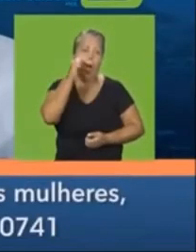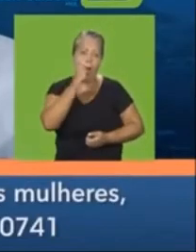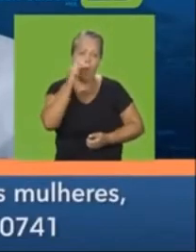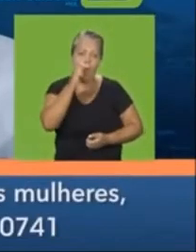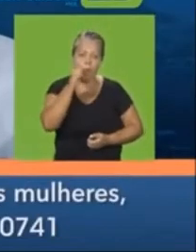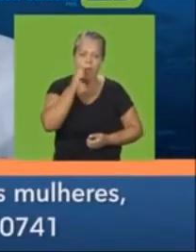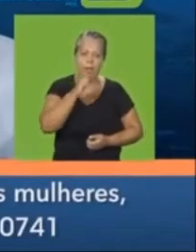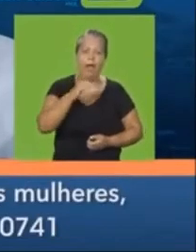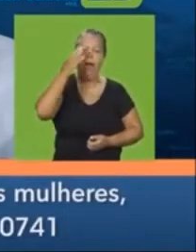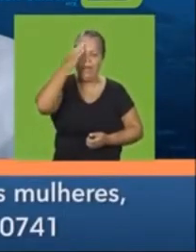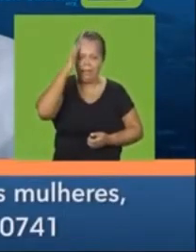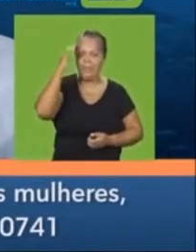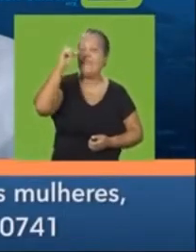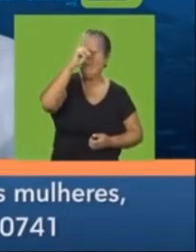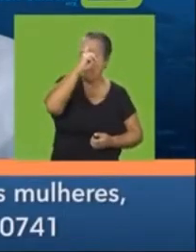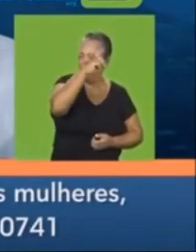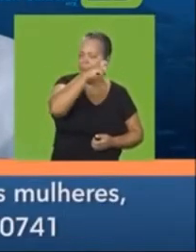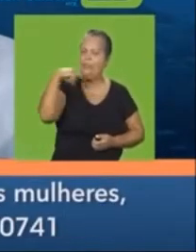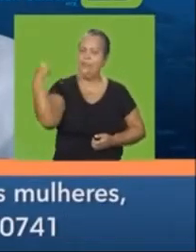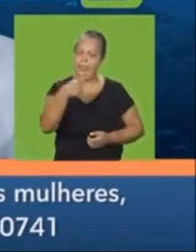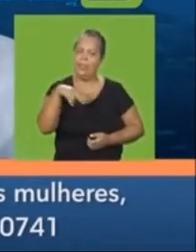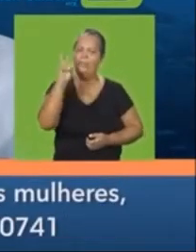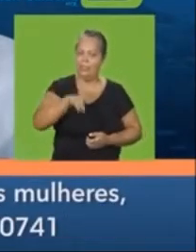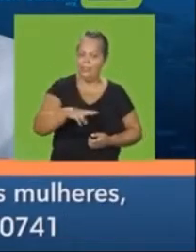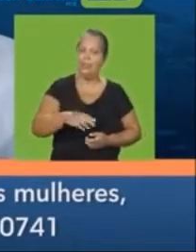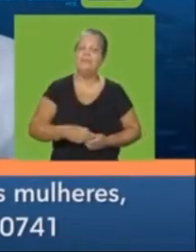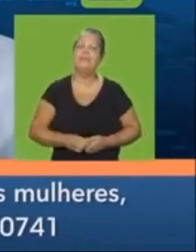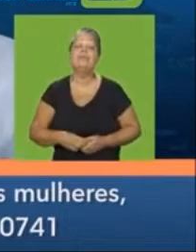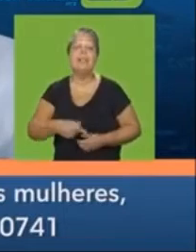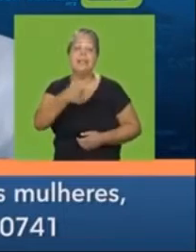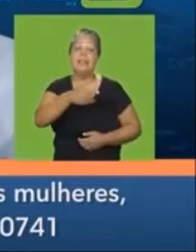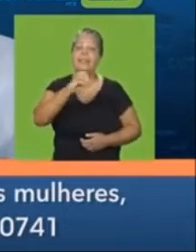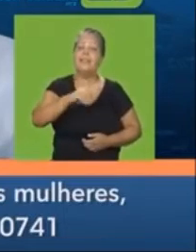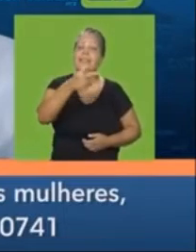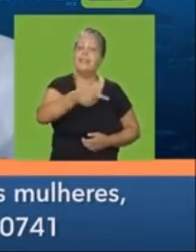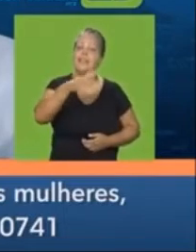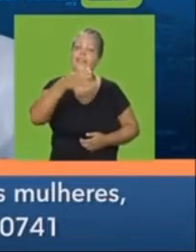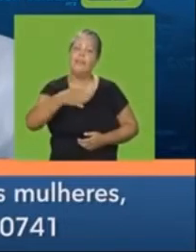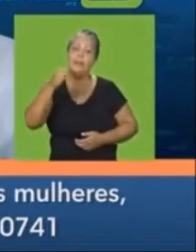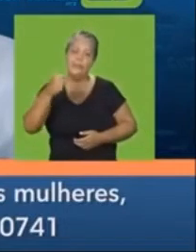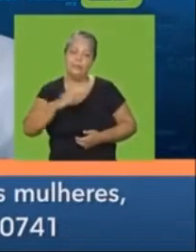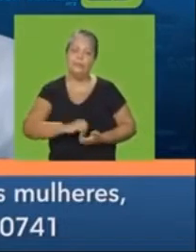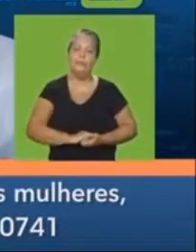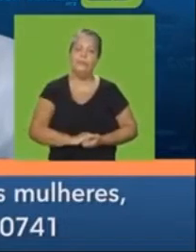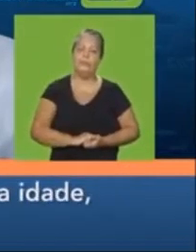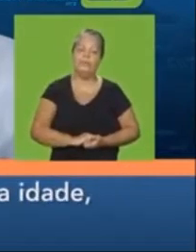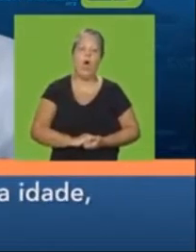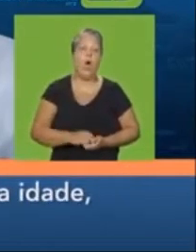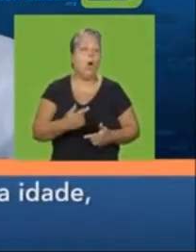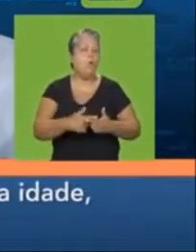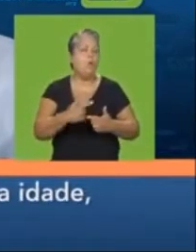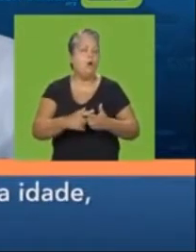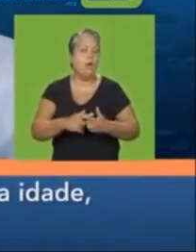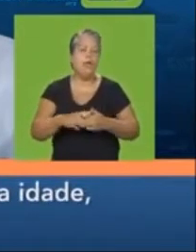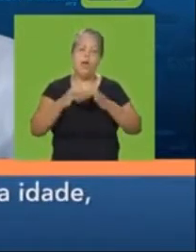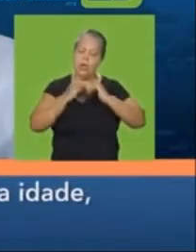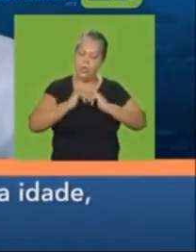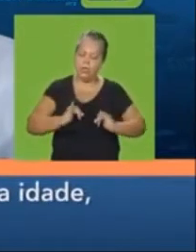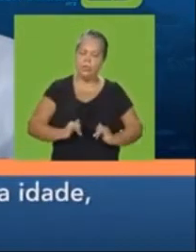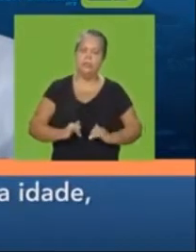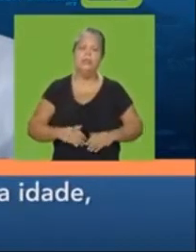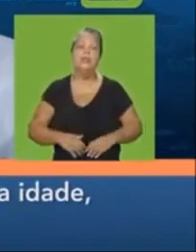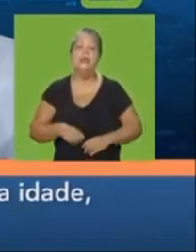mulher que entende as dificuldades de outras mulheres. Chegou a nossa vez. Prazer, eu sou Eliana Borges, 7741. Por casa de